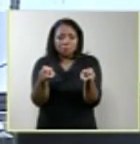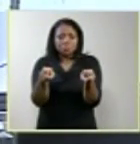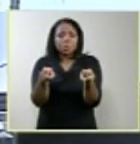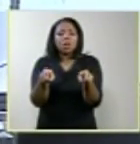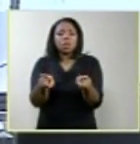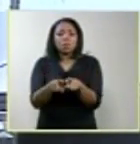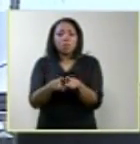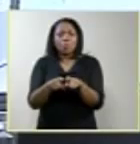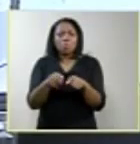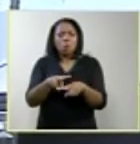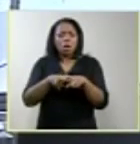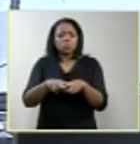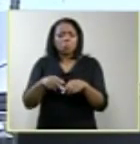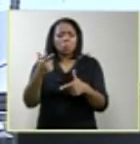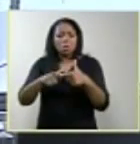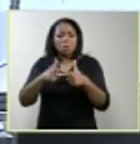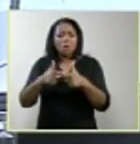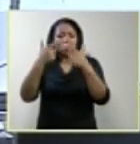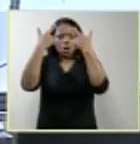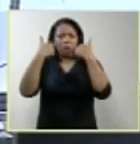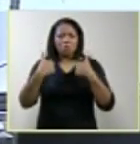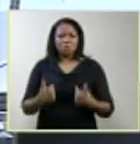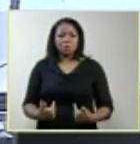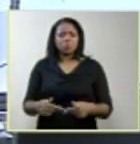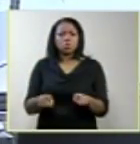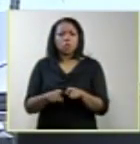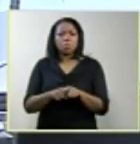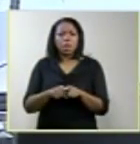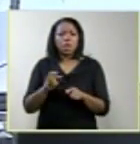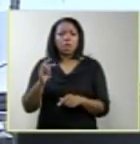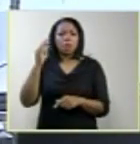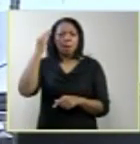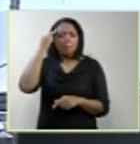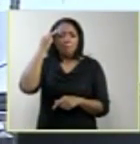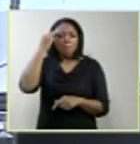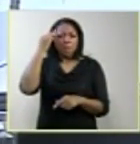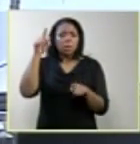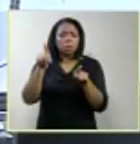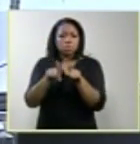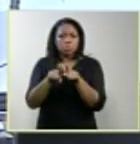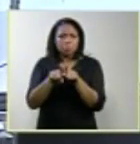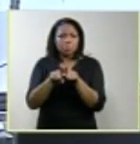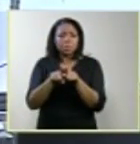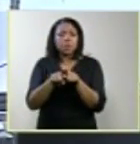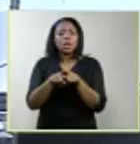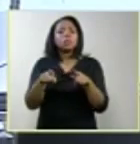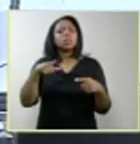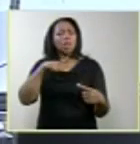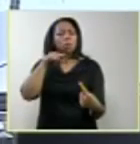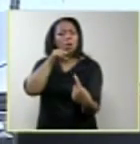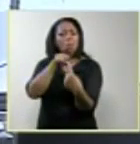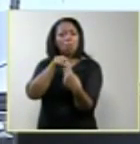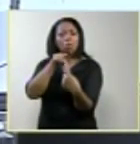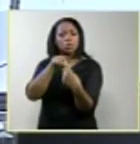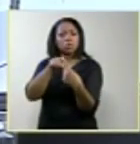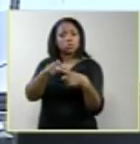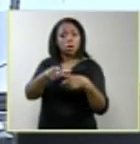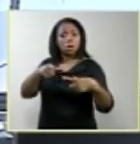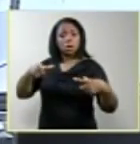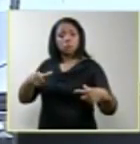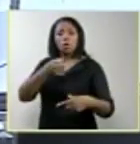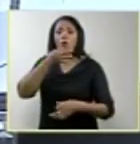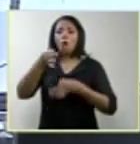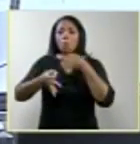físico e mental para as mulheres com anencefalia. Uma porcentagem muito alta, portanto, há uma concordância grande na